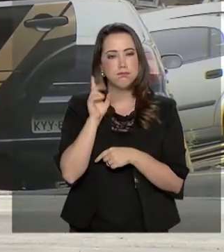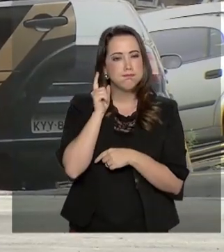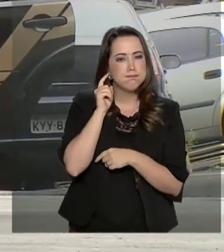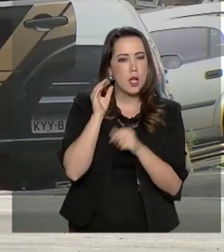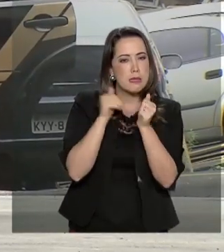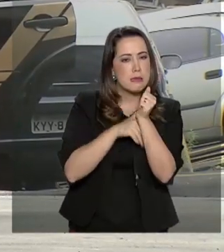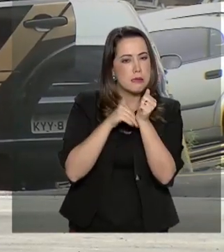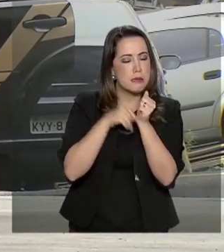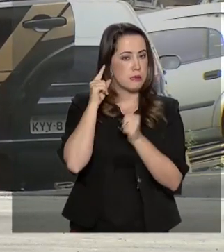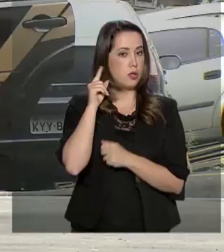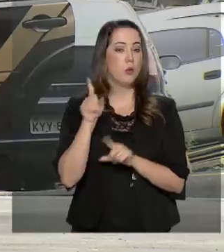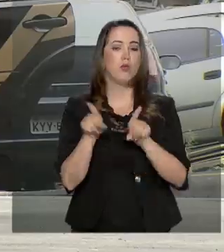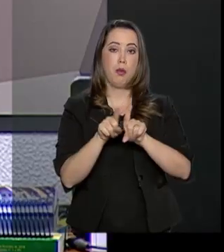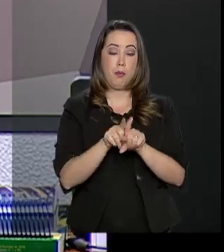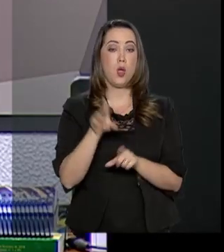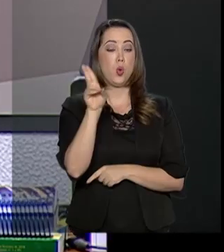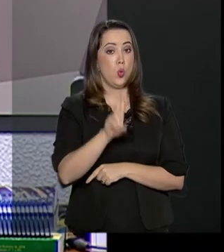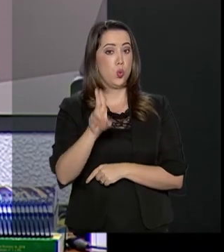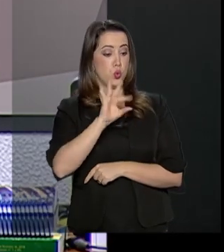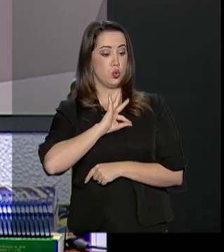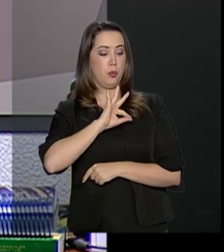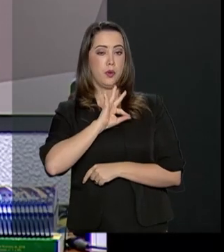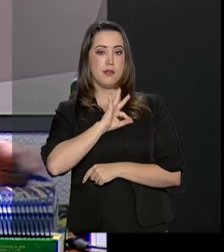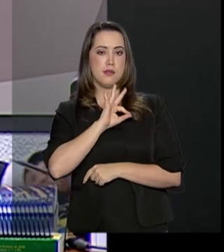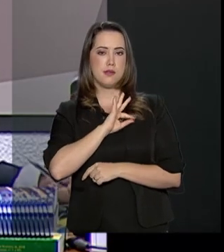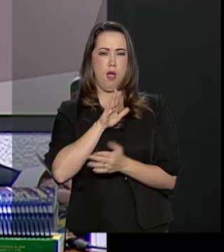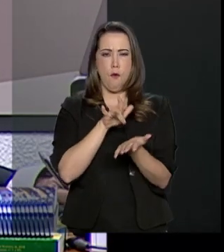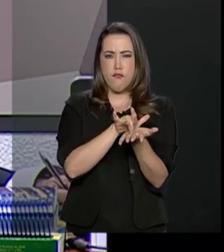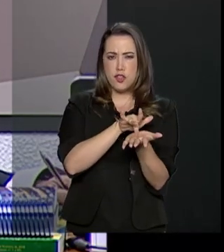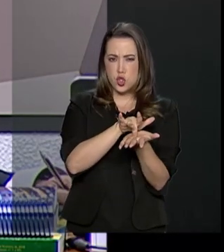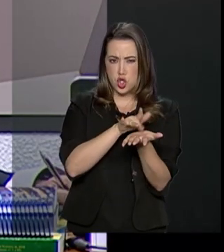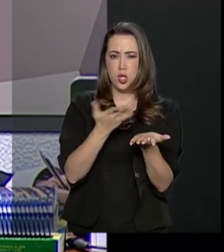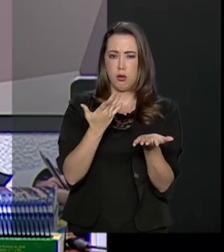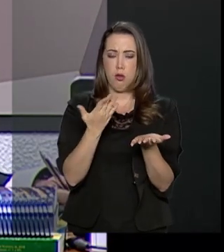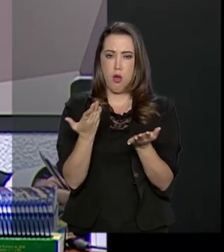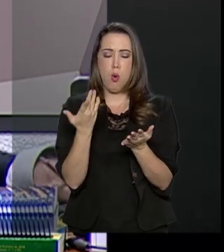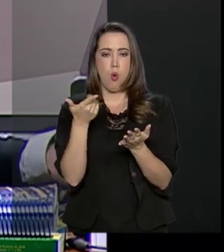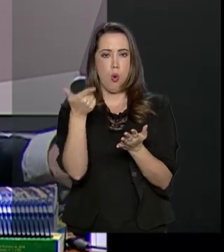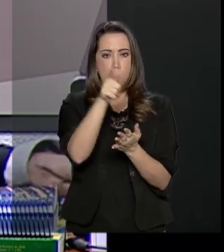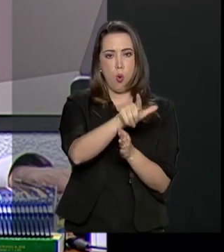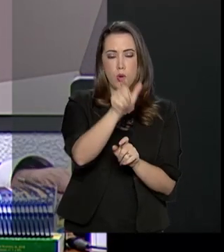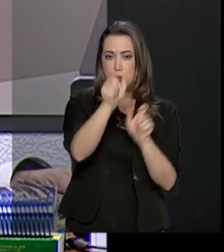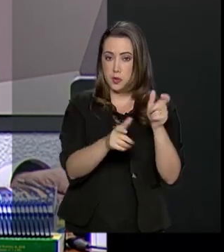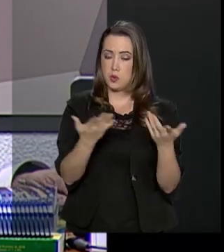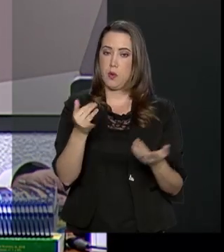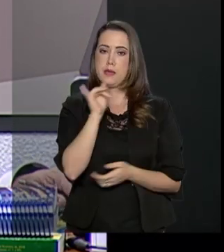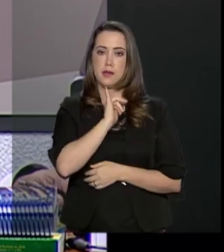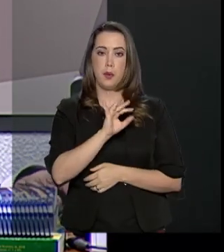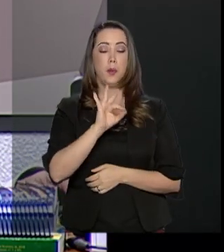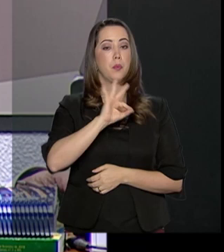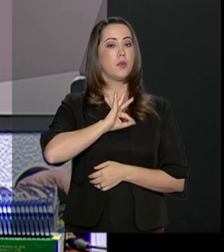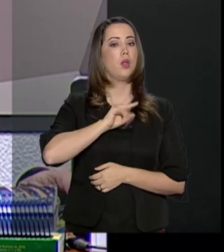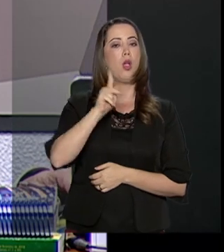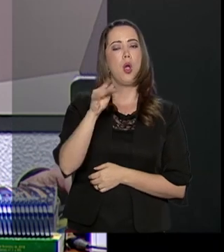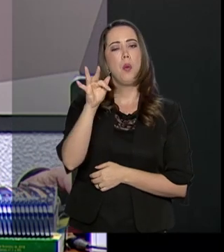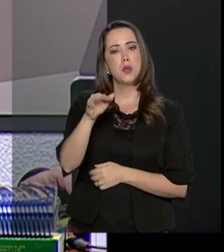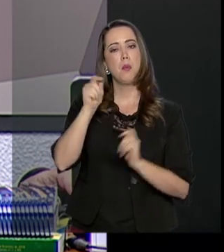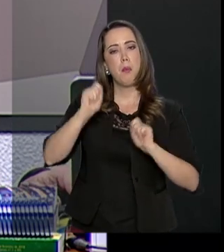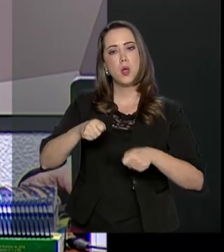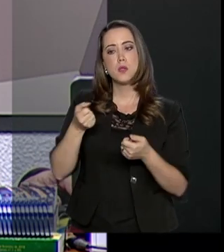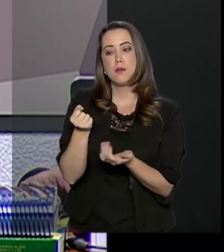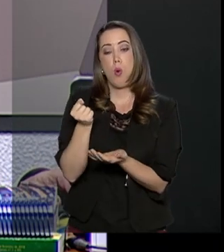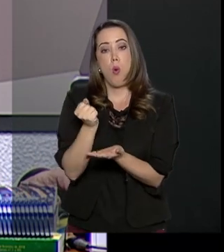de policiais disfarçados. Nós queremos que um agente da Polícia Federal disfarçado possa comprar